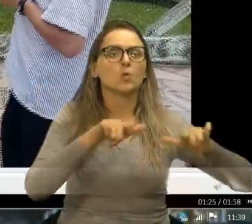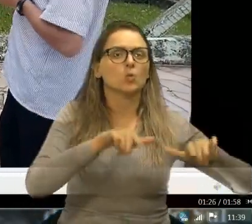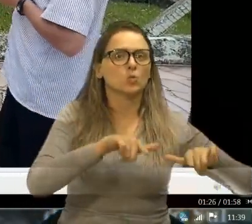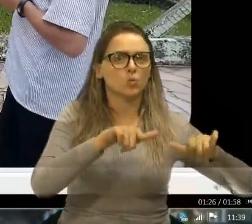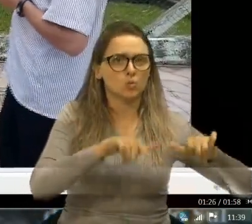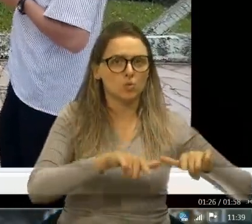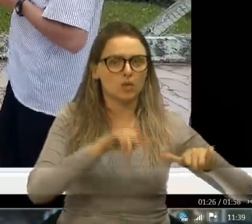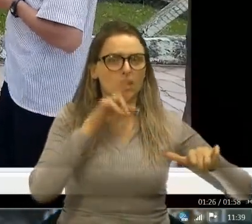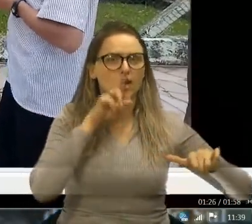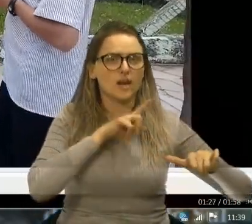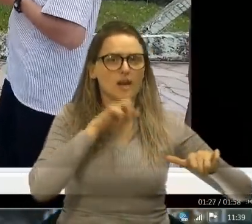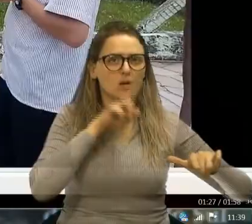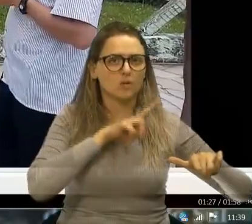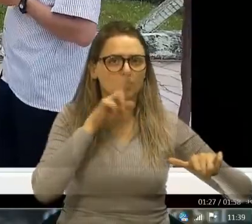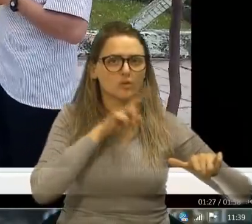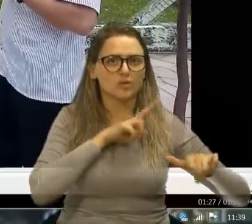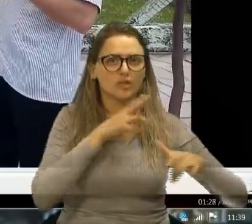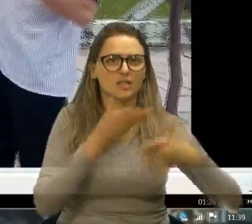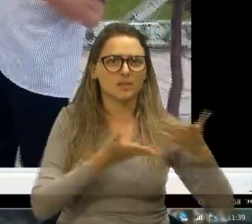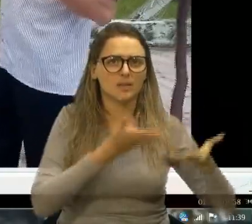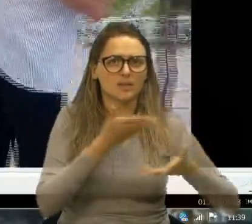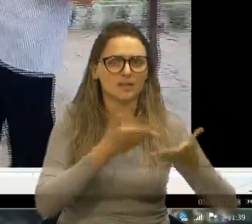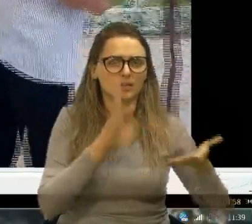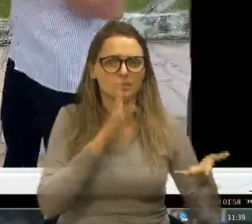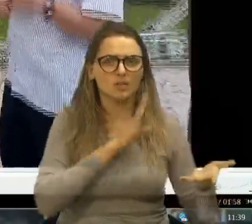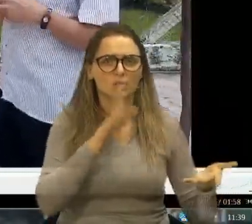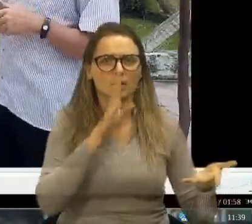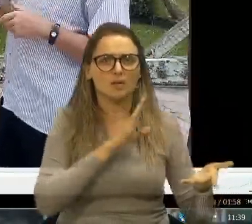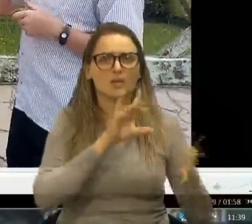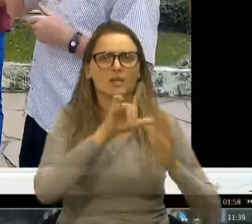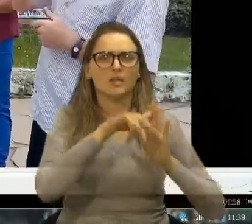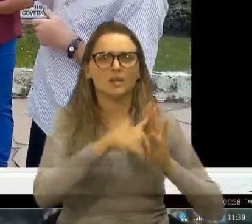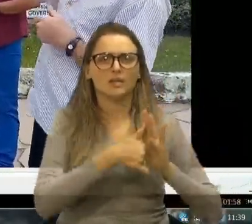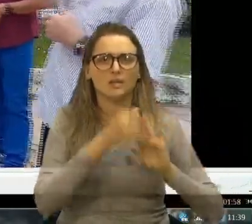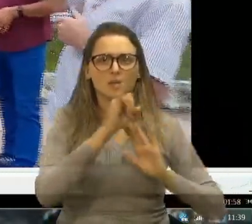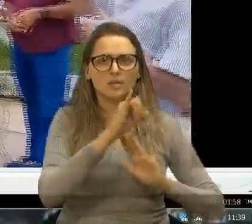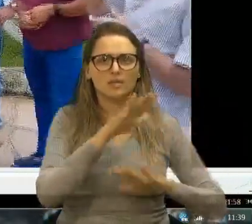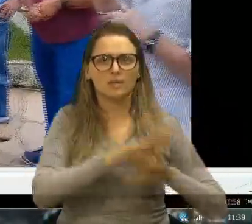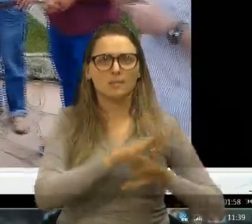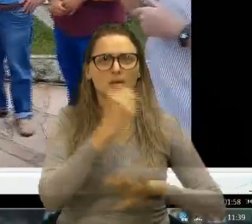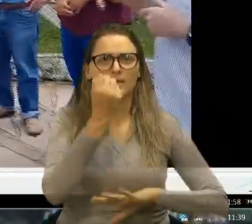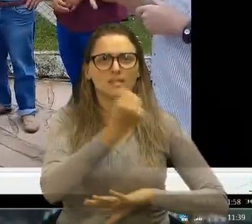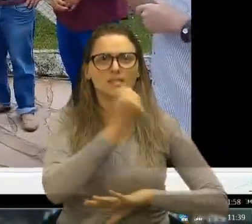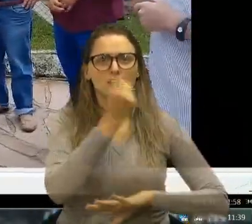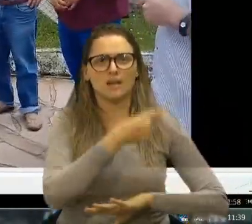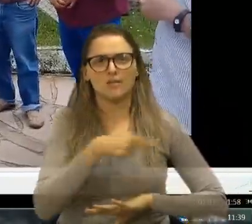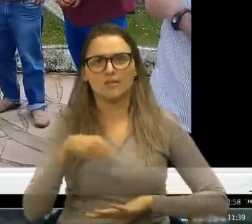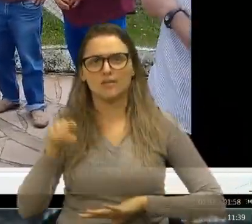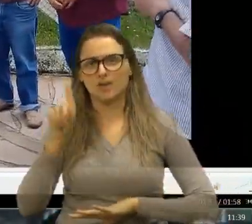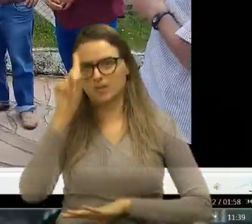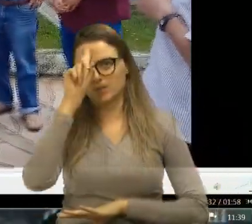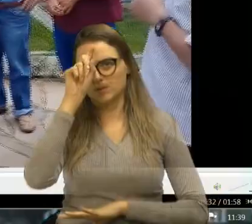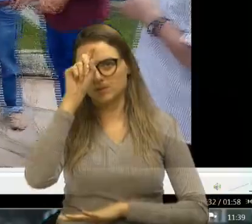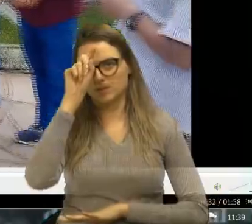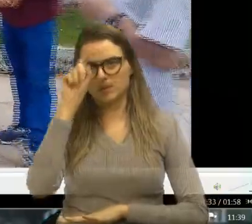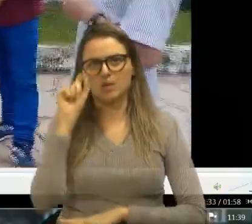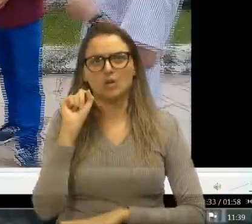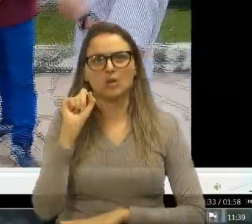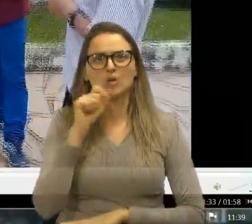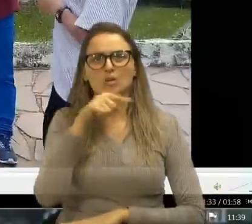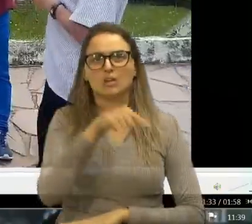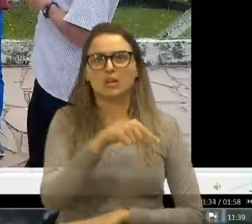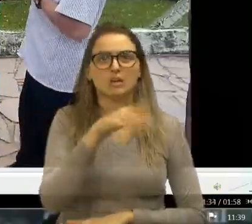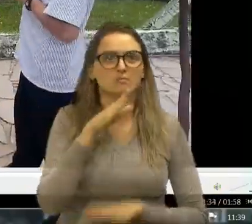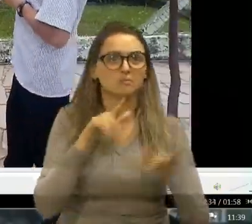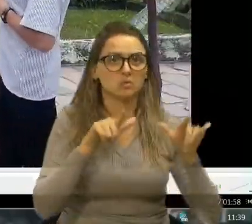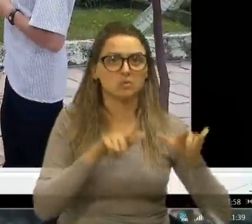atenderia para isso, uma emergência, né? E depois, se caso a coisa for grave, iria ir para frente. Mas, então, o que é necessário em uma emergência? Está aqui, ó,